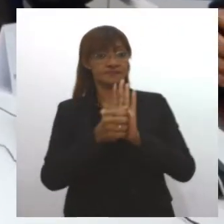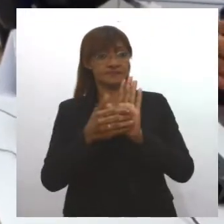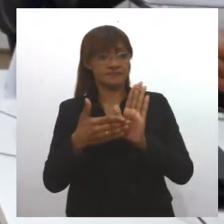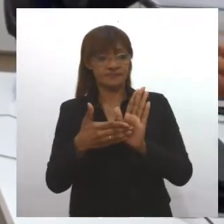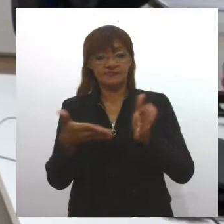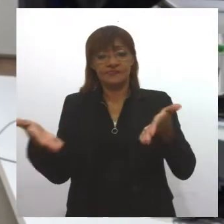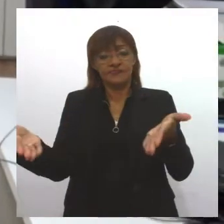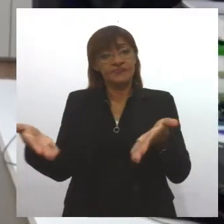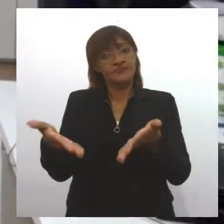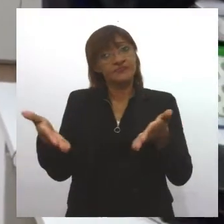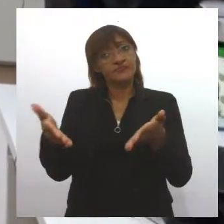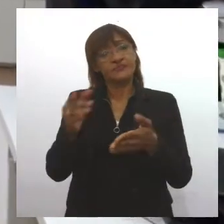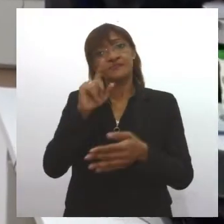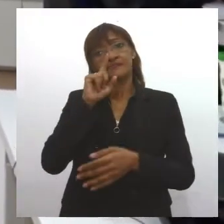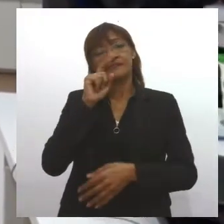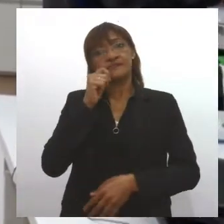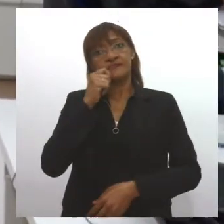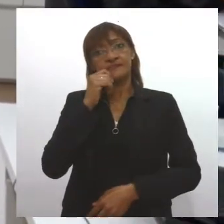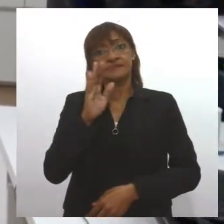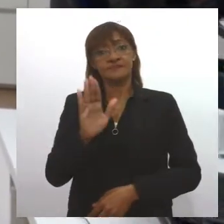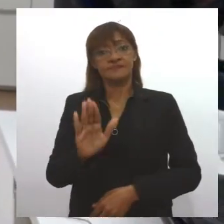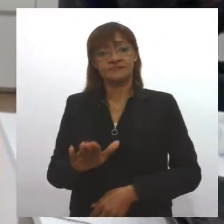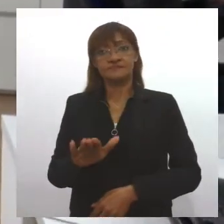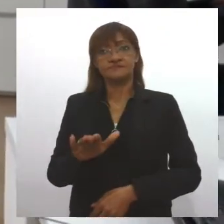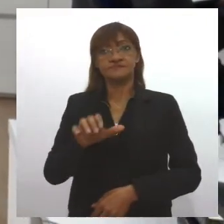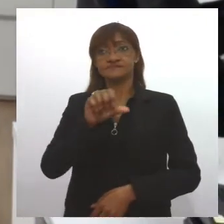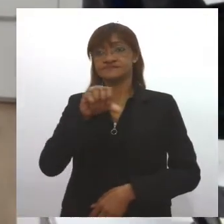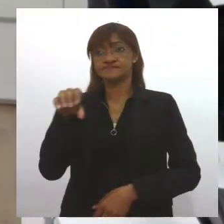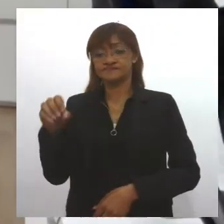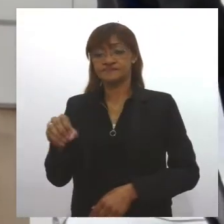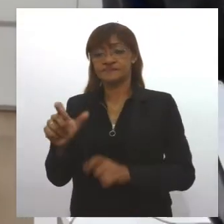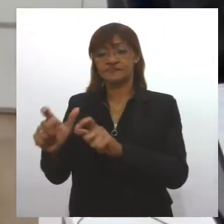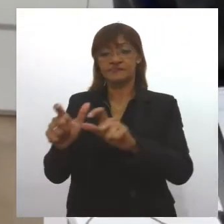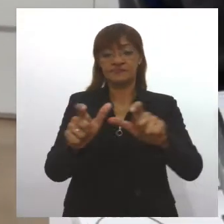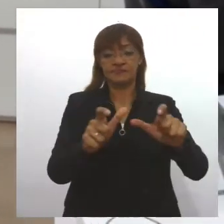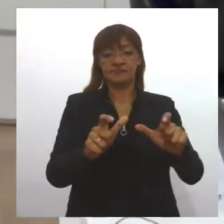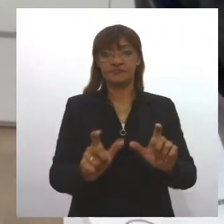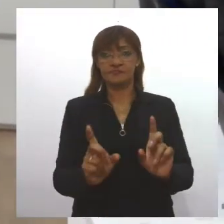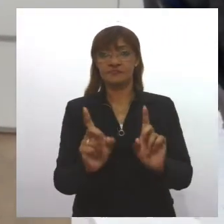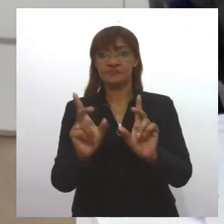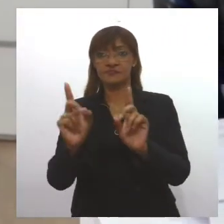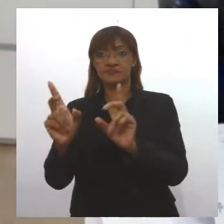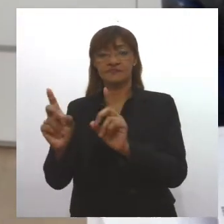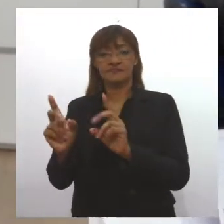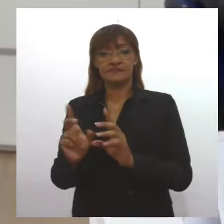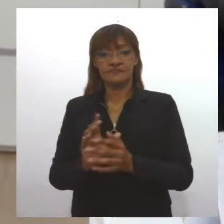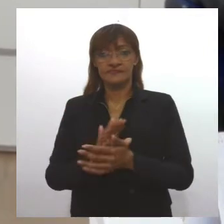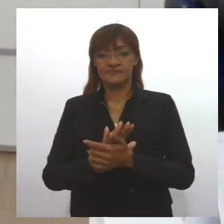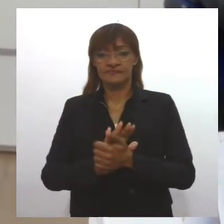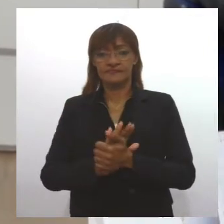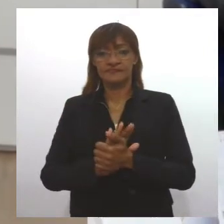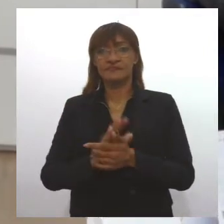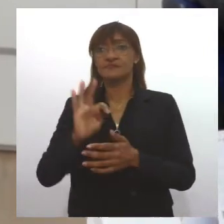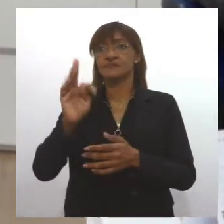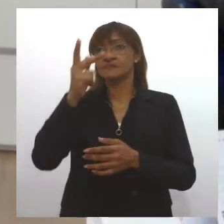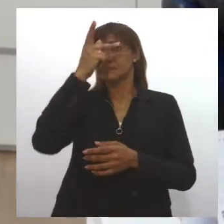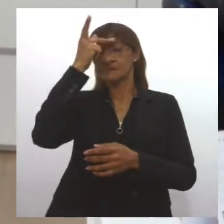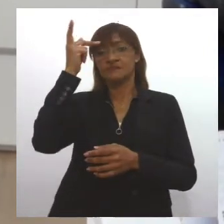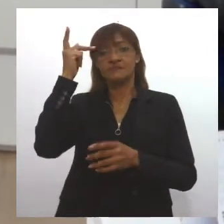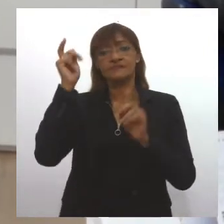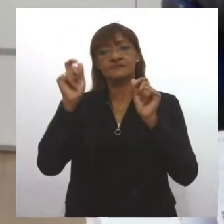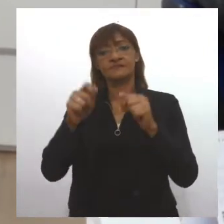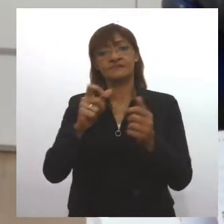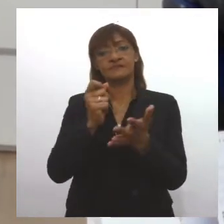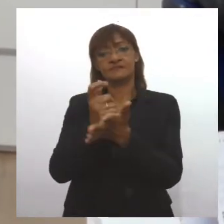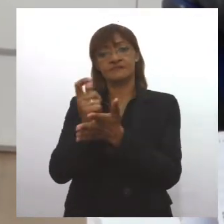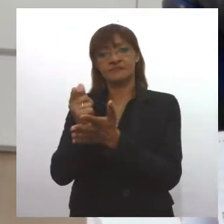Aracaju nós já temos 80 pontos de venda distribuídos na cidade, onde as pessoas podem estar realizando compras através